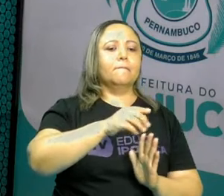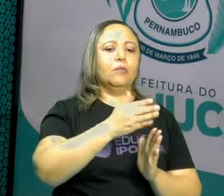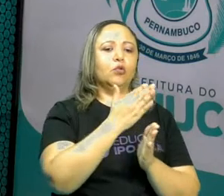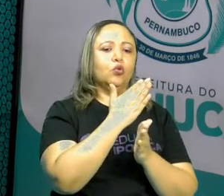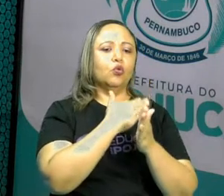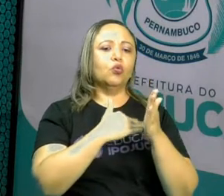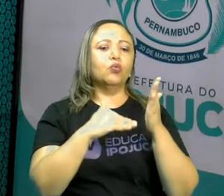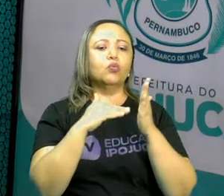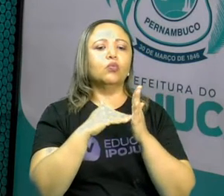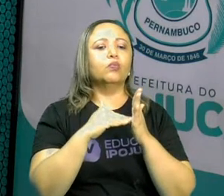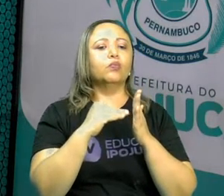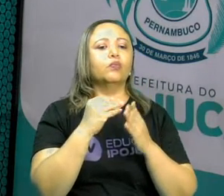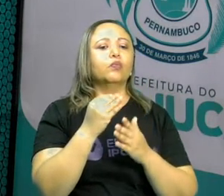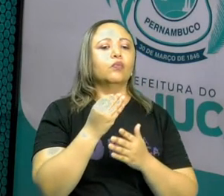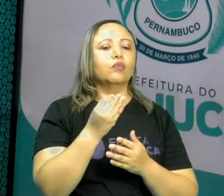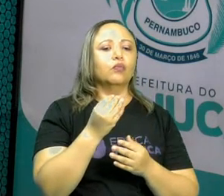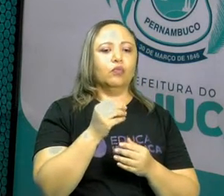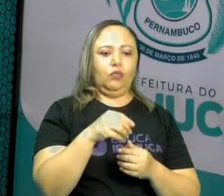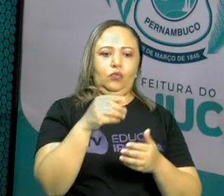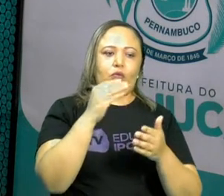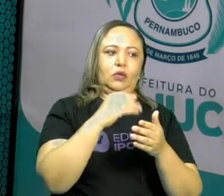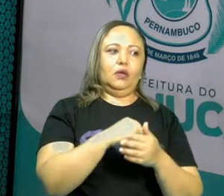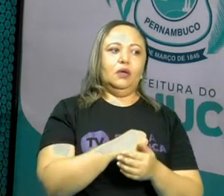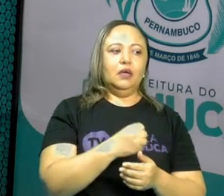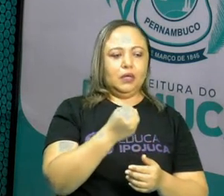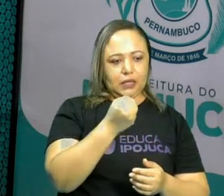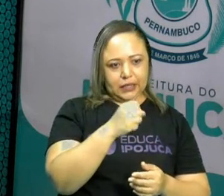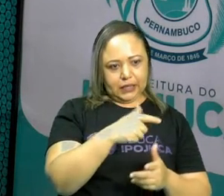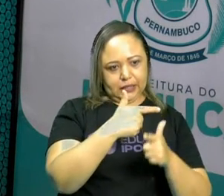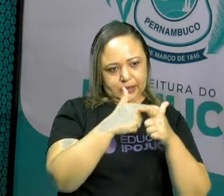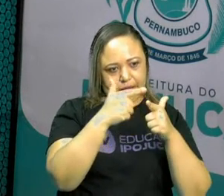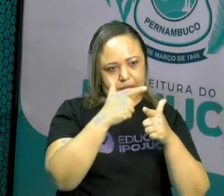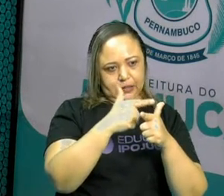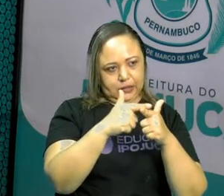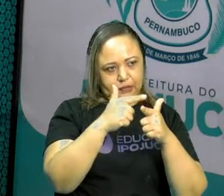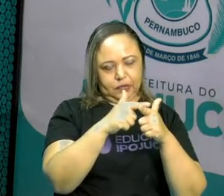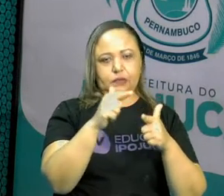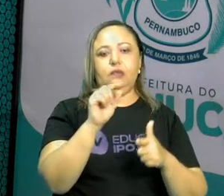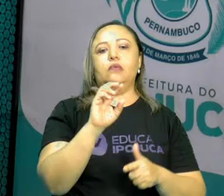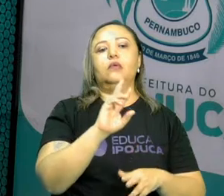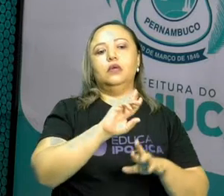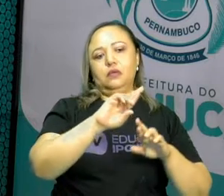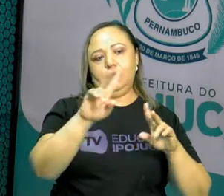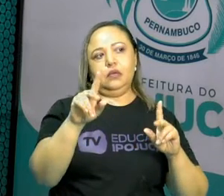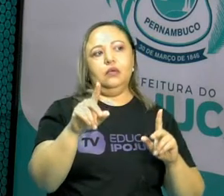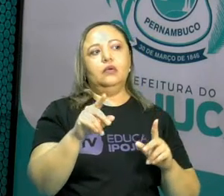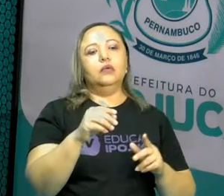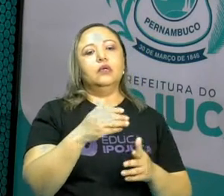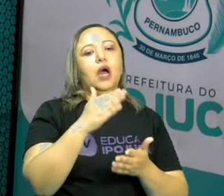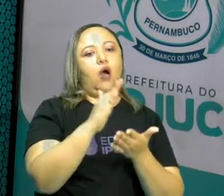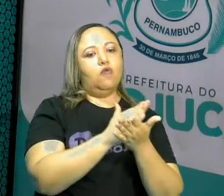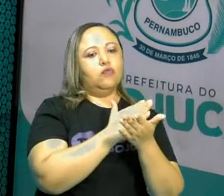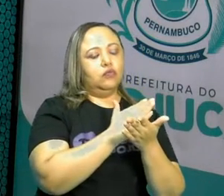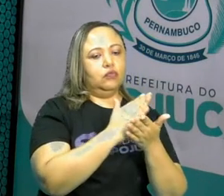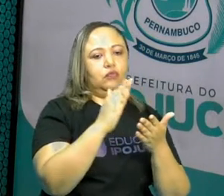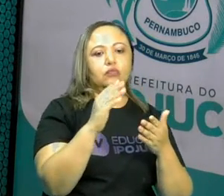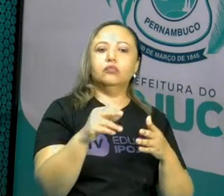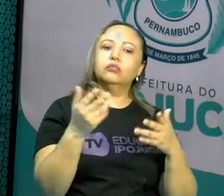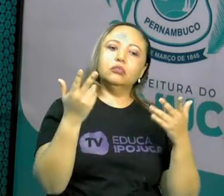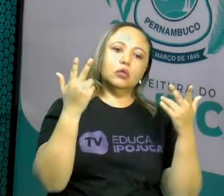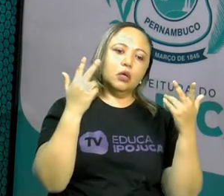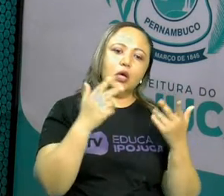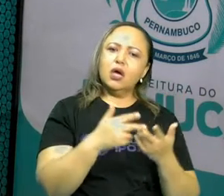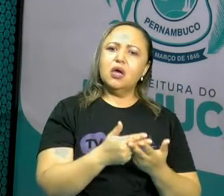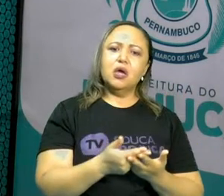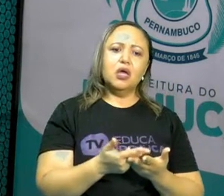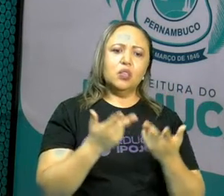todos têm divisores que são diferentes, inclusive em quantidade, mas existe algum que é comum,